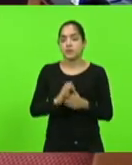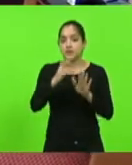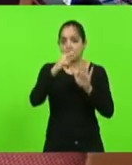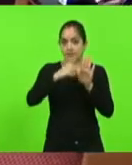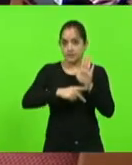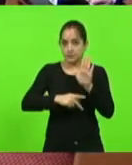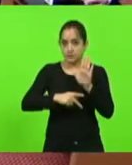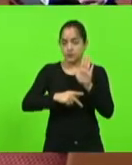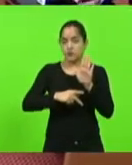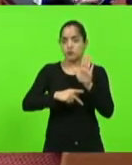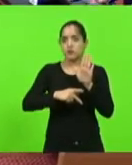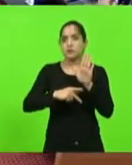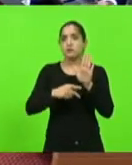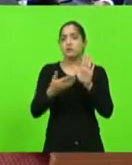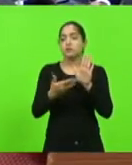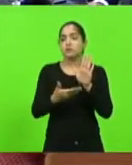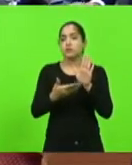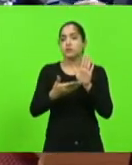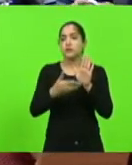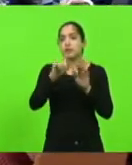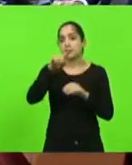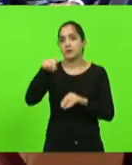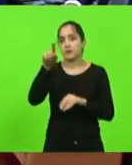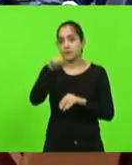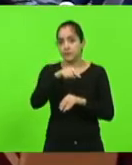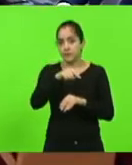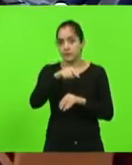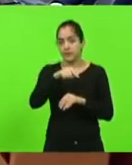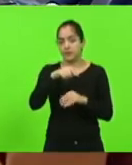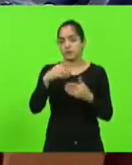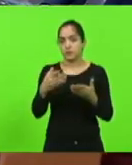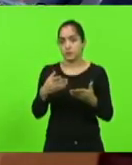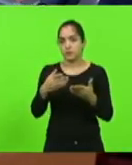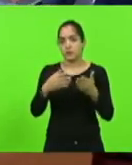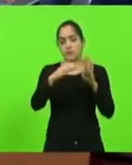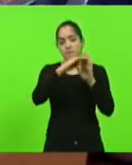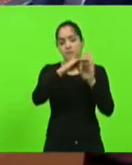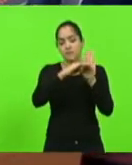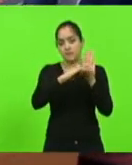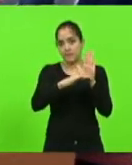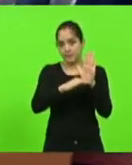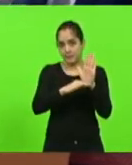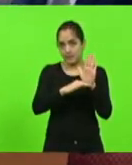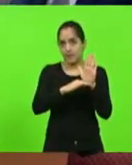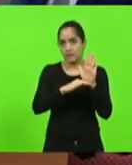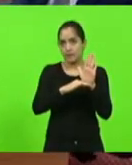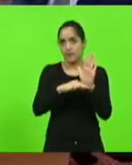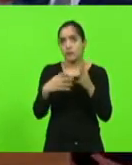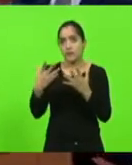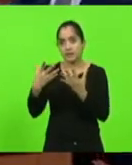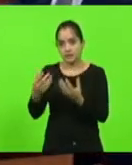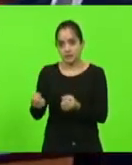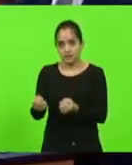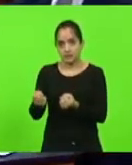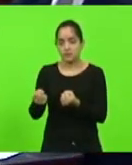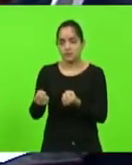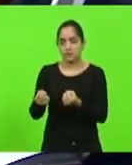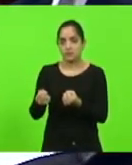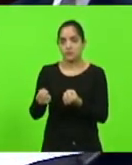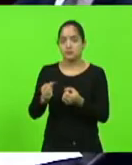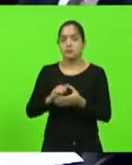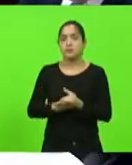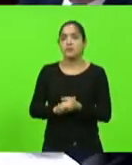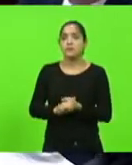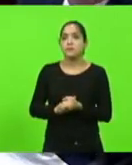vetado, contudo, o conteúdo dele foi adotado pelo governo já em um dos projetos